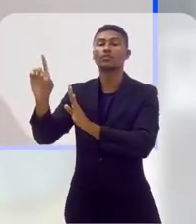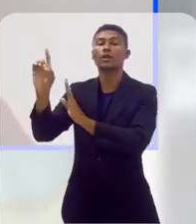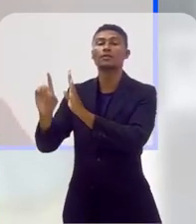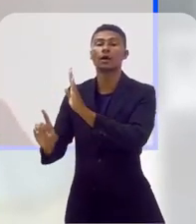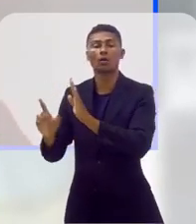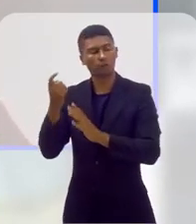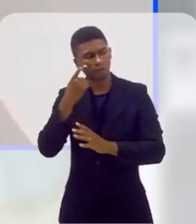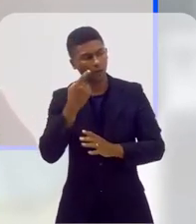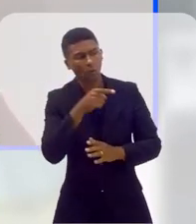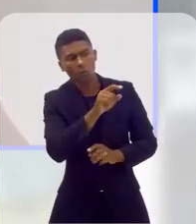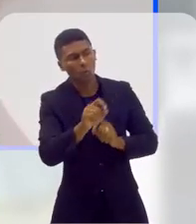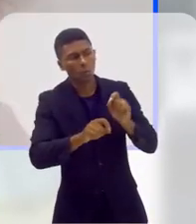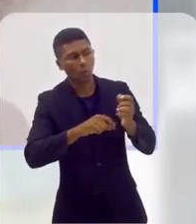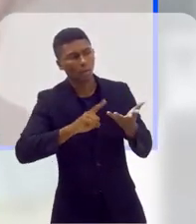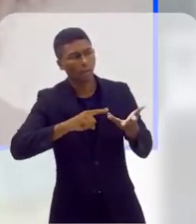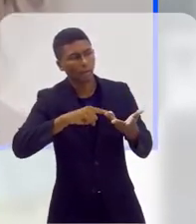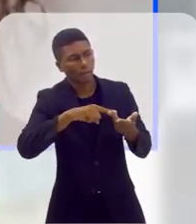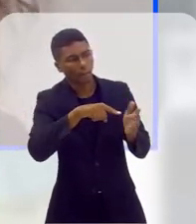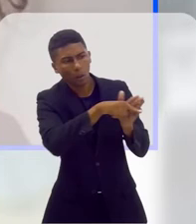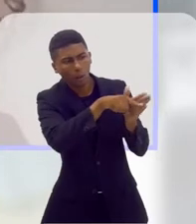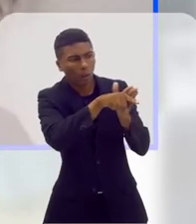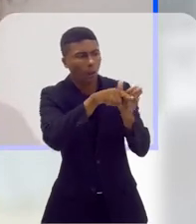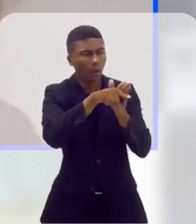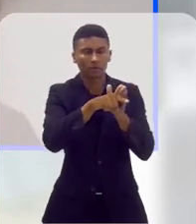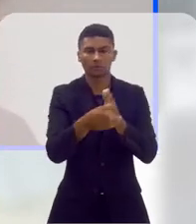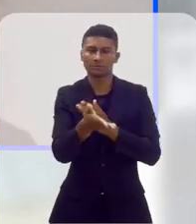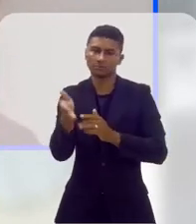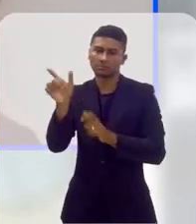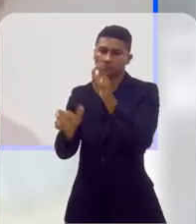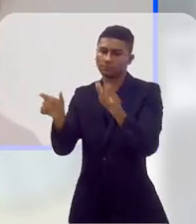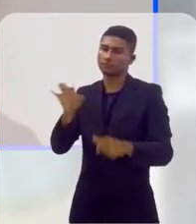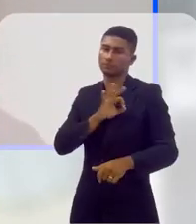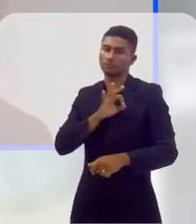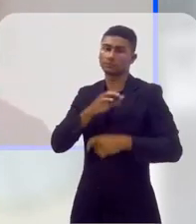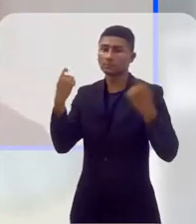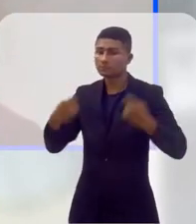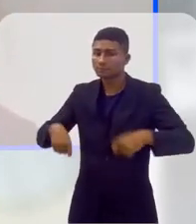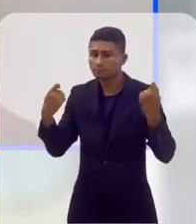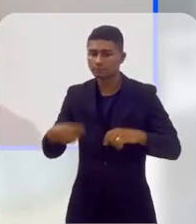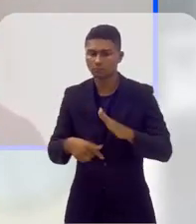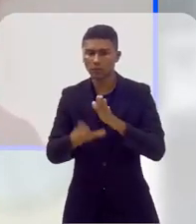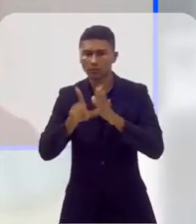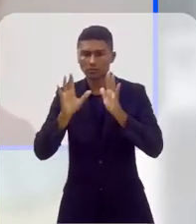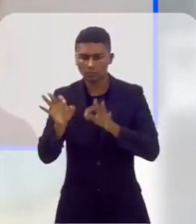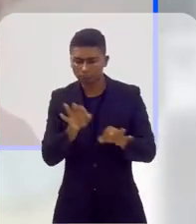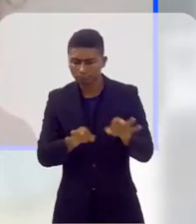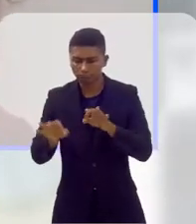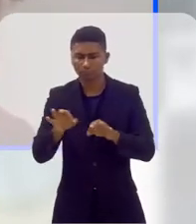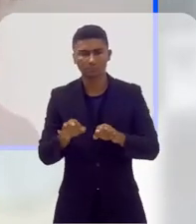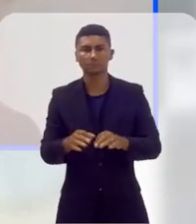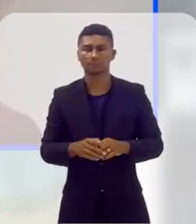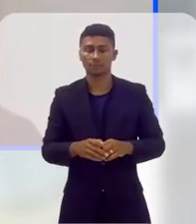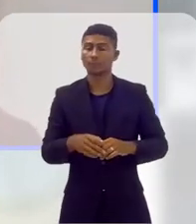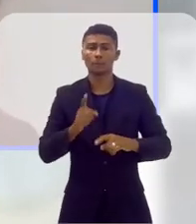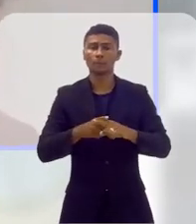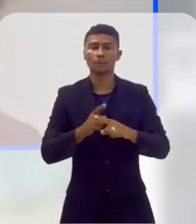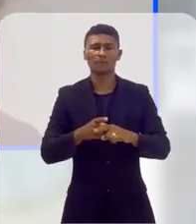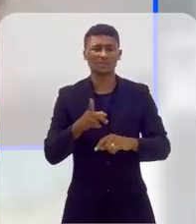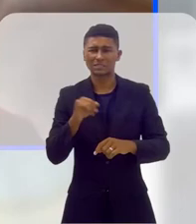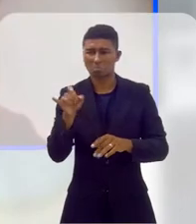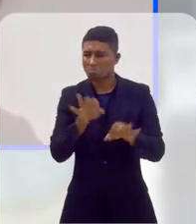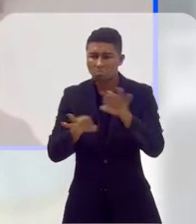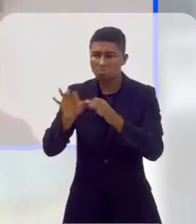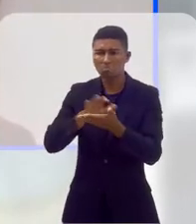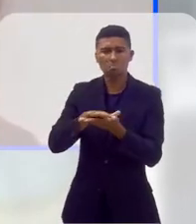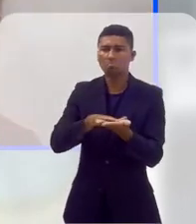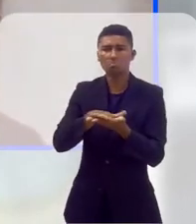qualificada e direcionada, que os agentes estejam preparados para receber a população, porque senão você cria só no papel, só